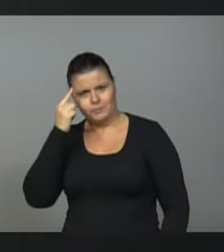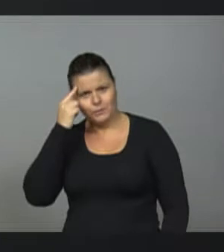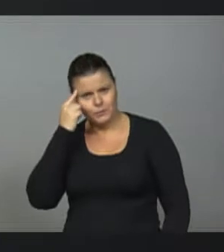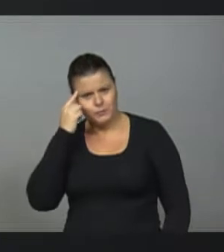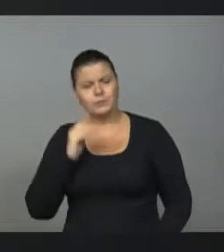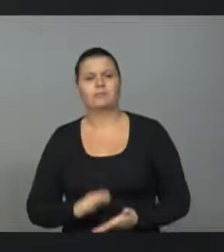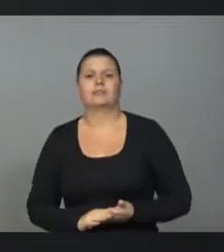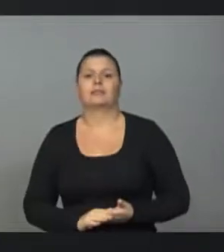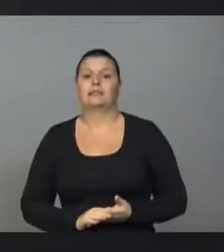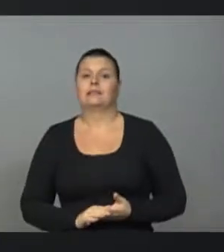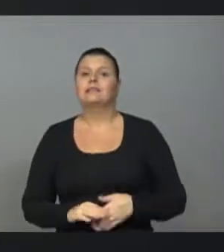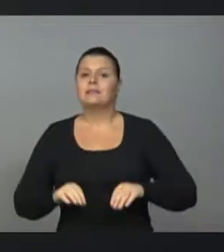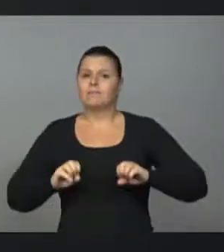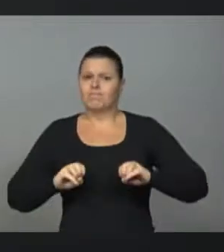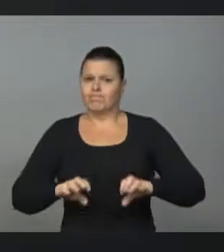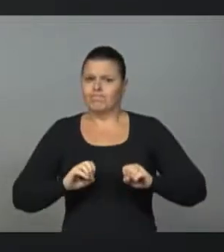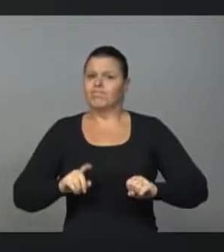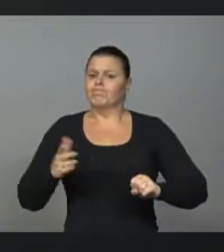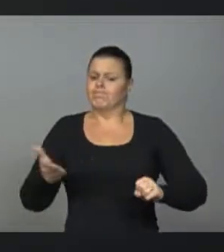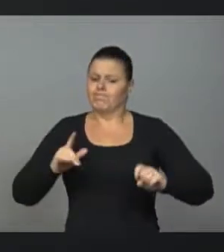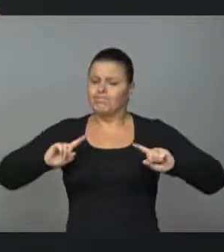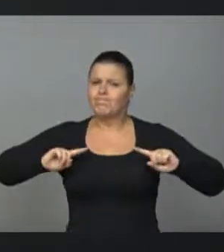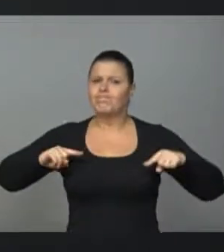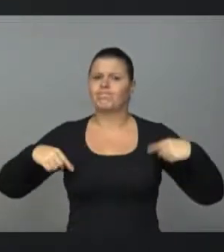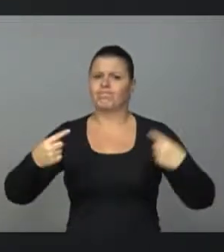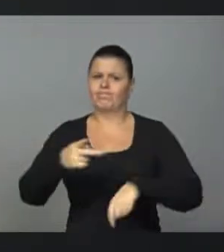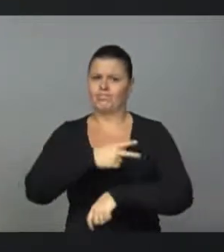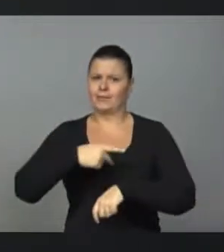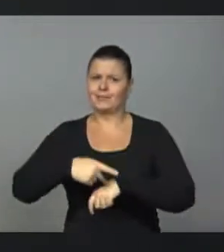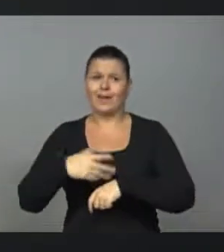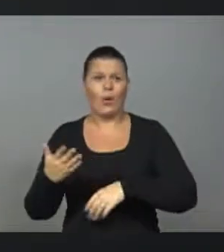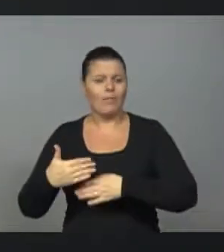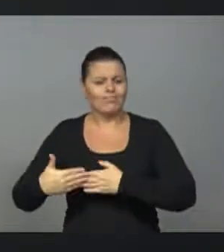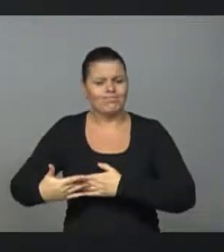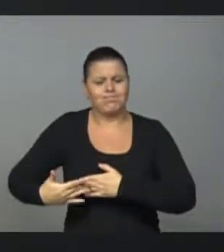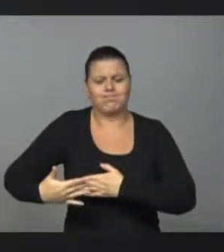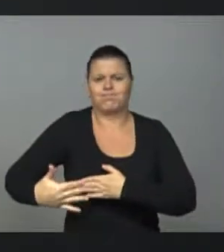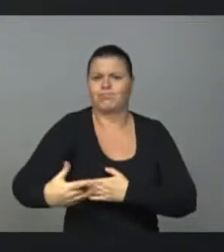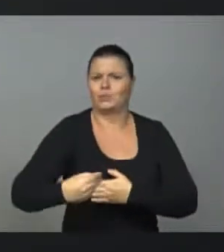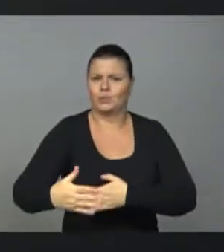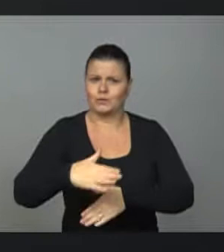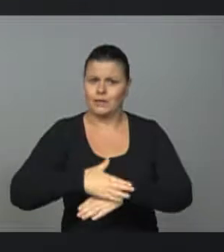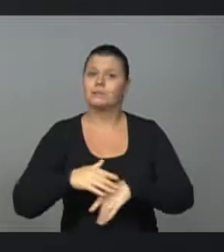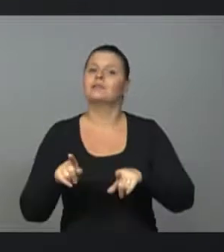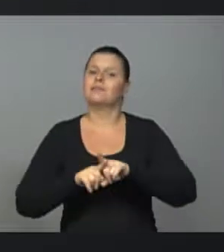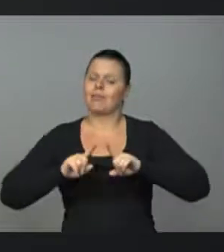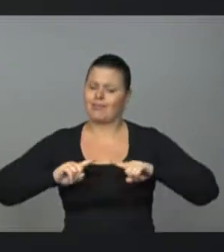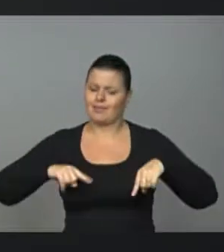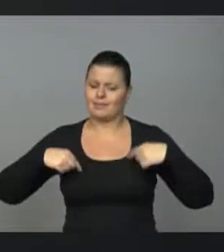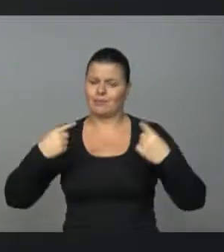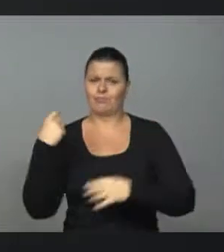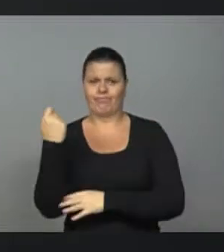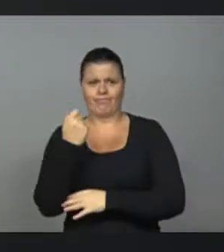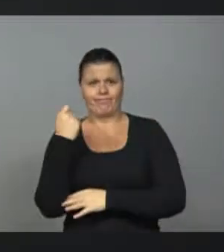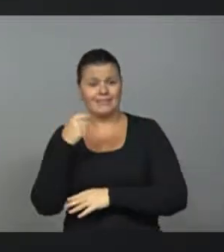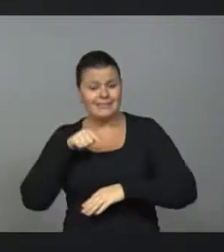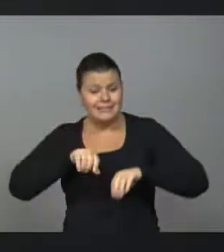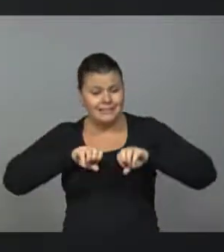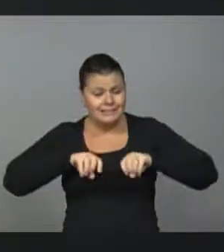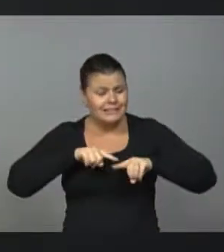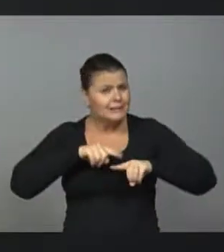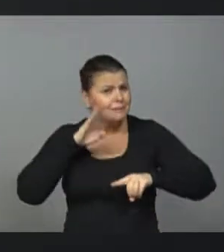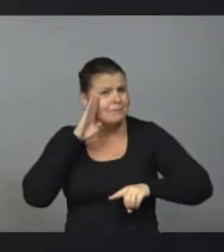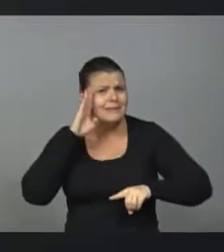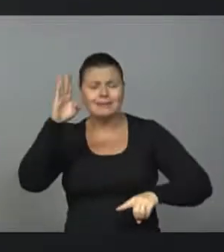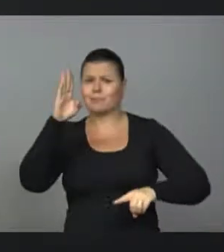Educação é o maior desafio do país, maior desafio de longo prazo do país, assim como é o maior desafio do Rio Grande do Sul. Educação é a principal ferramenta que